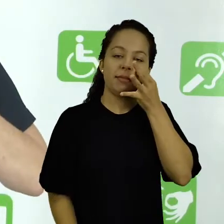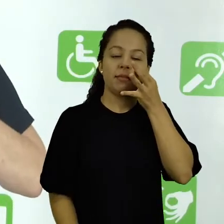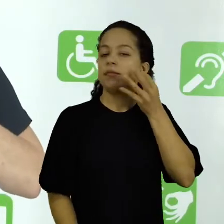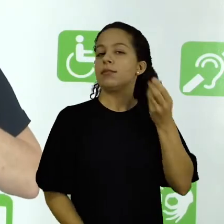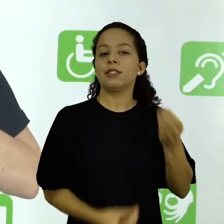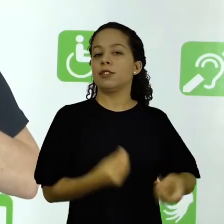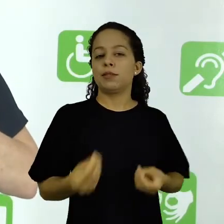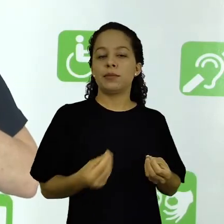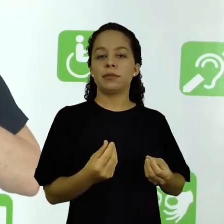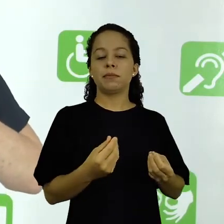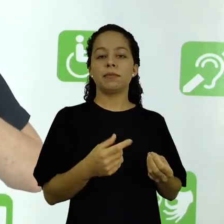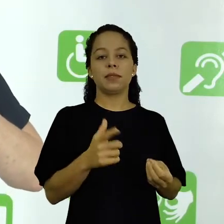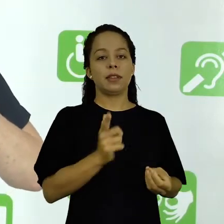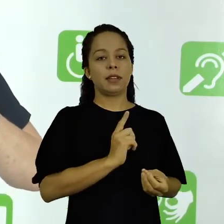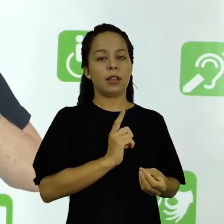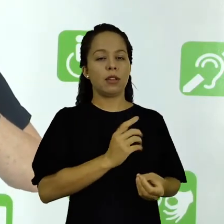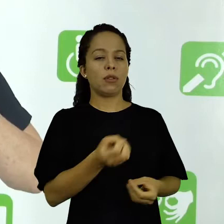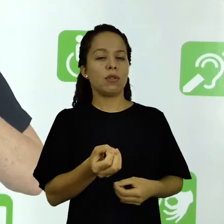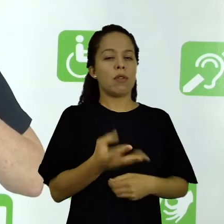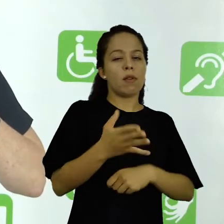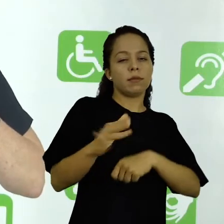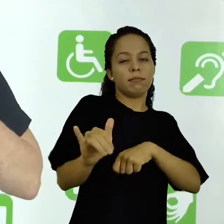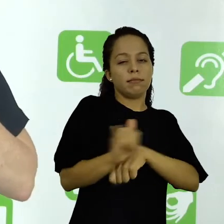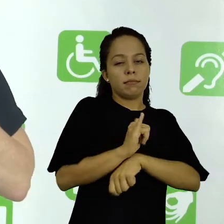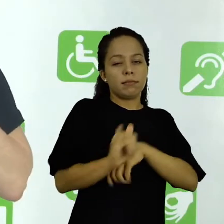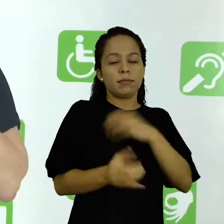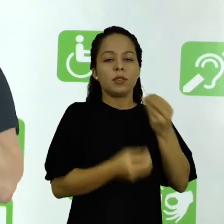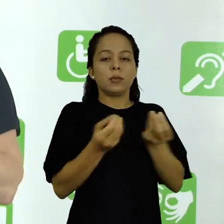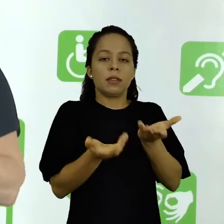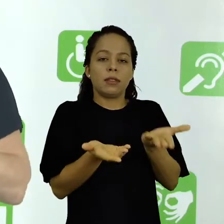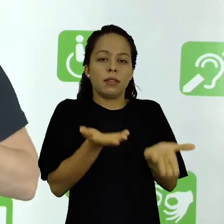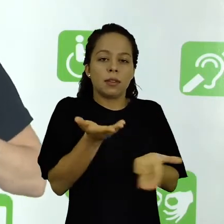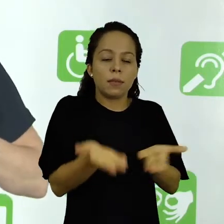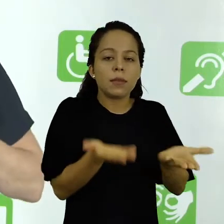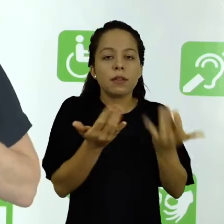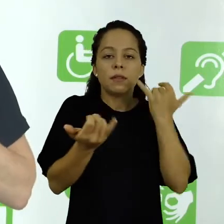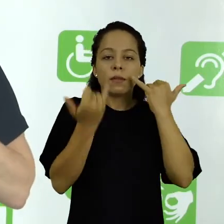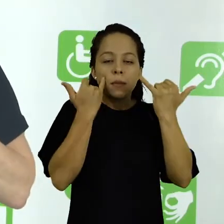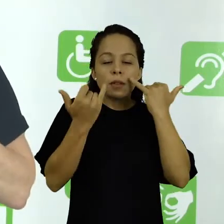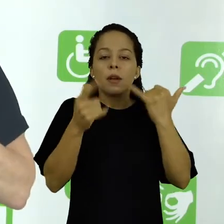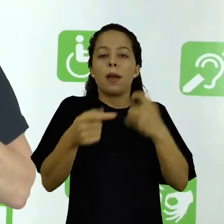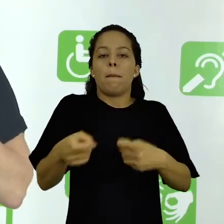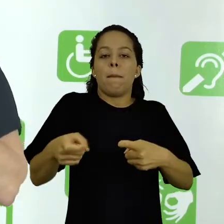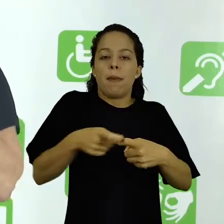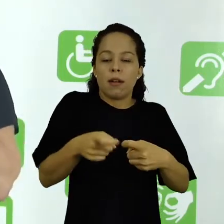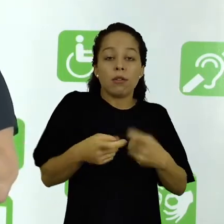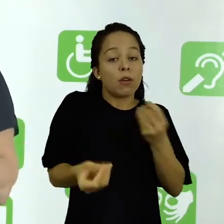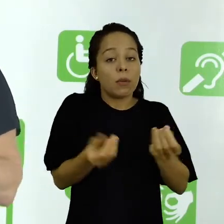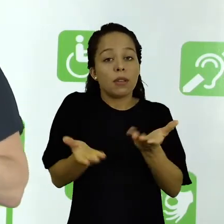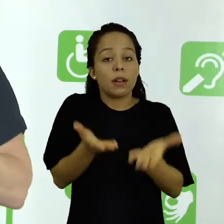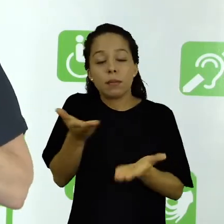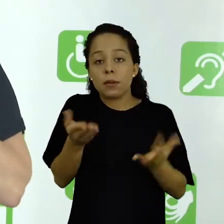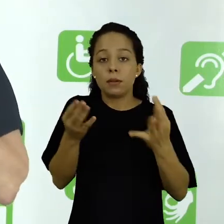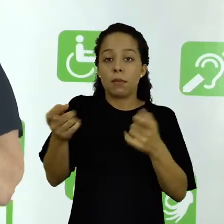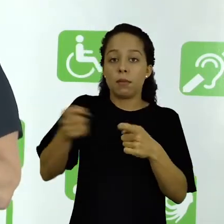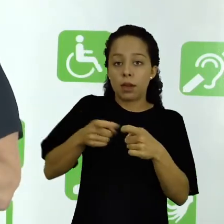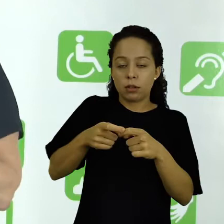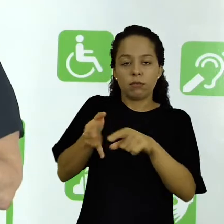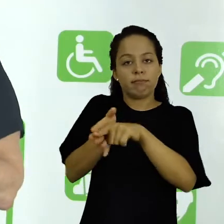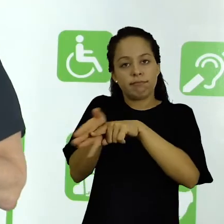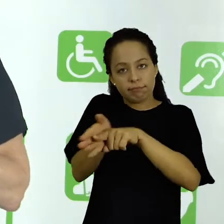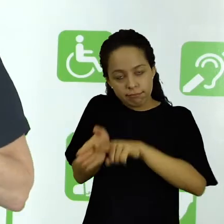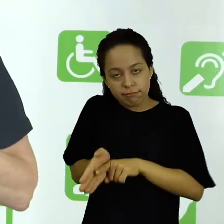na forma de aperfeiçoamento de novas técnicas para tratamentos médicos, para